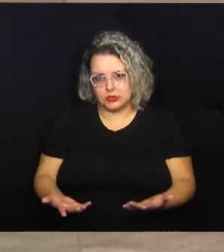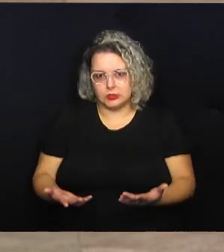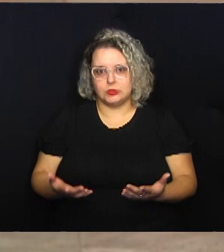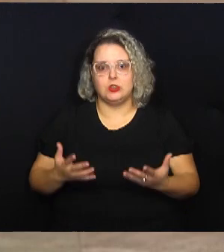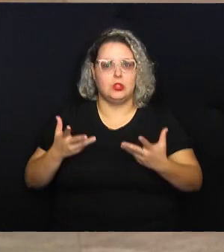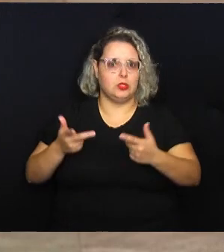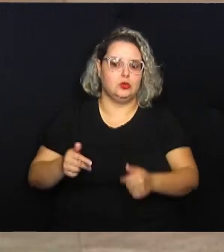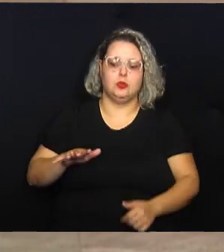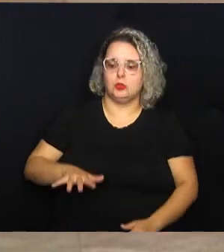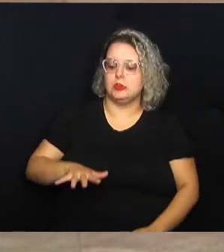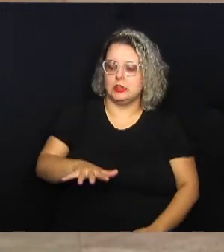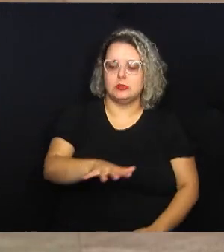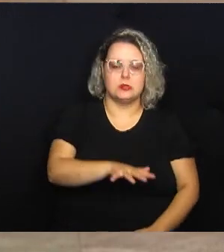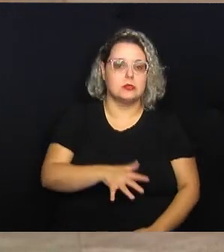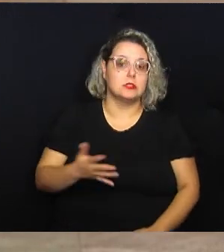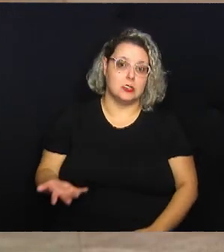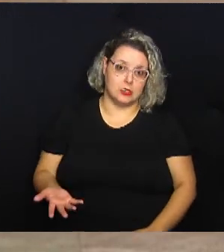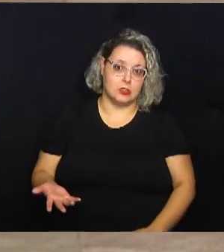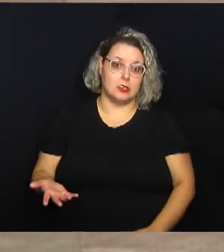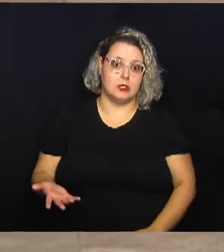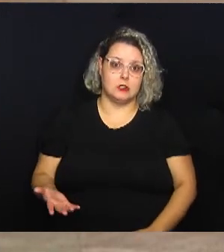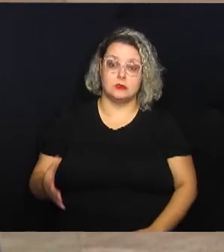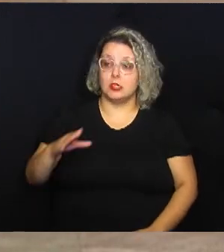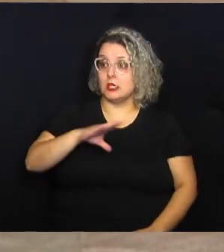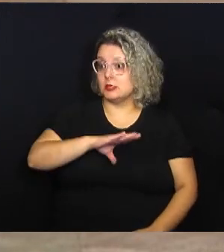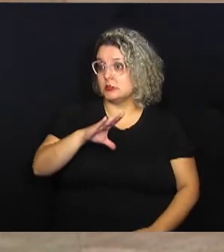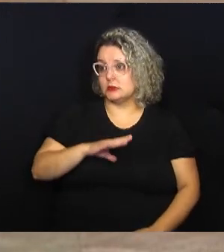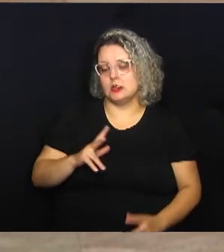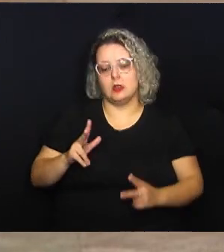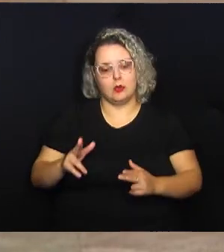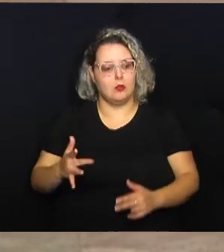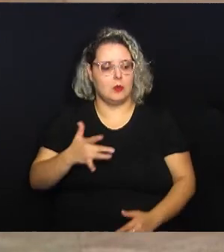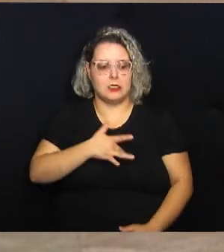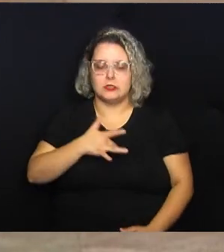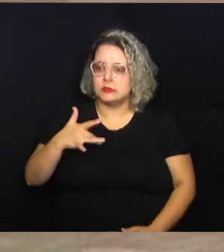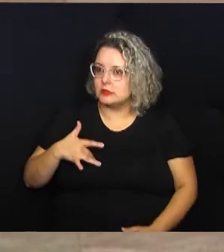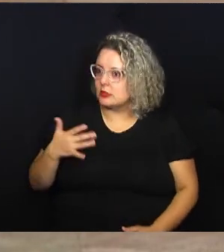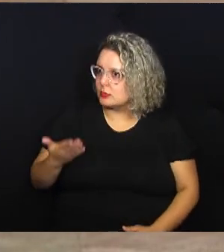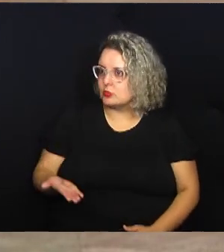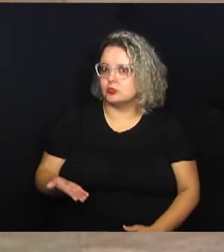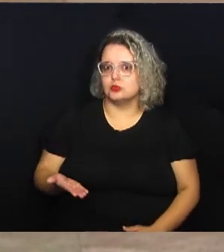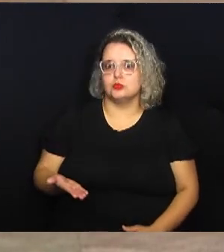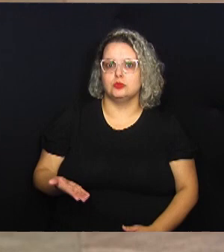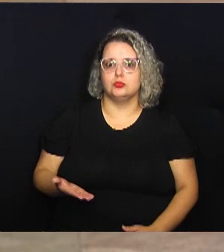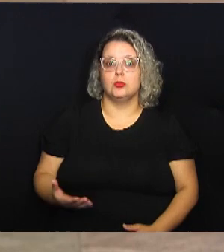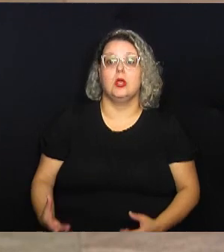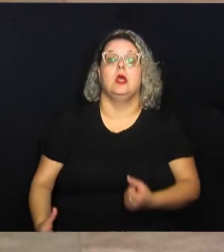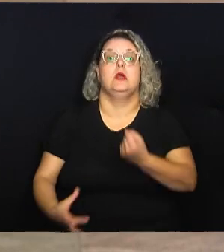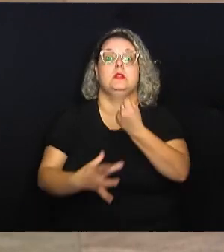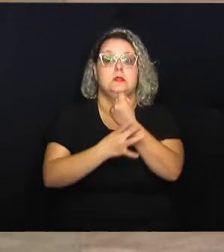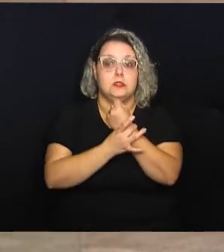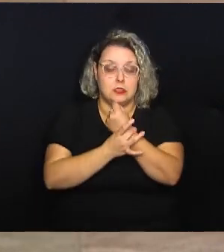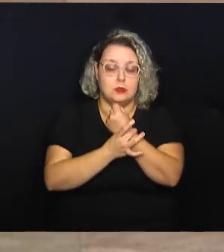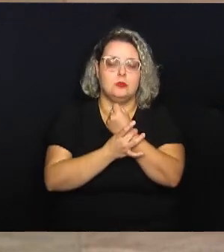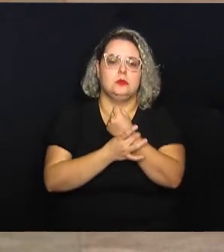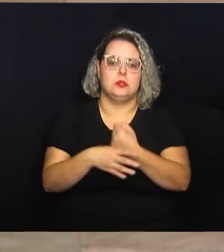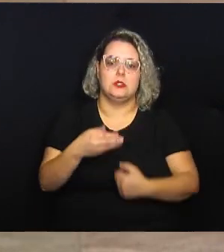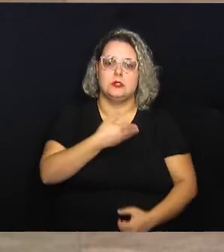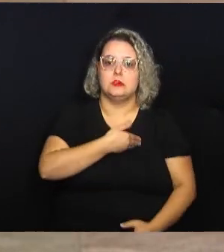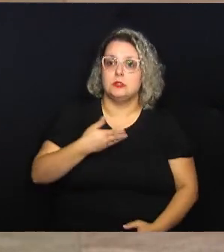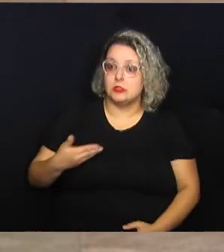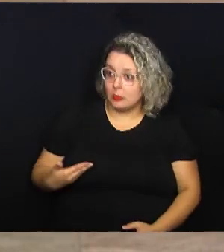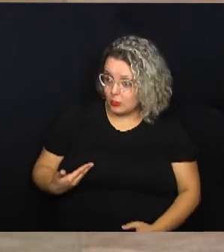um avanço em todos os outros setores da cidade, como a saúde, como a segurança